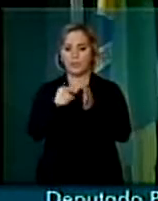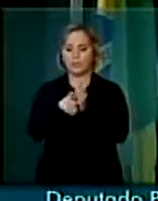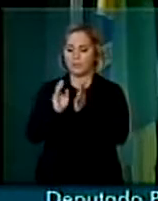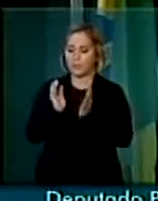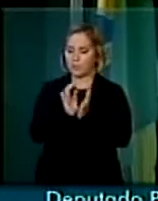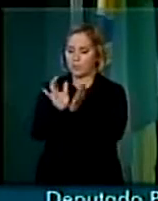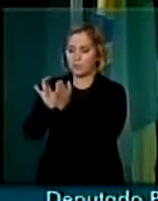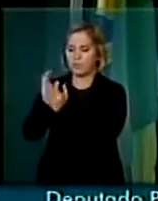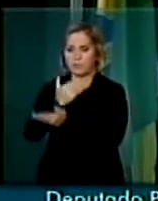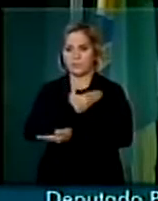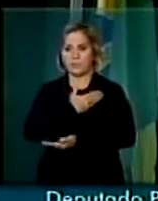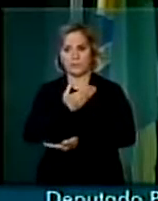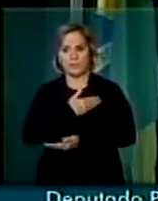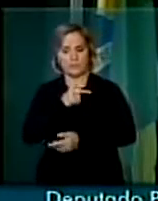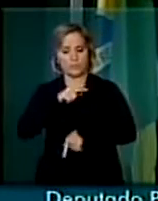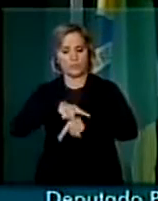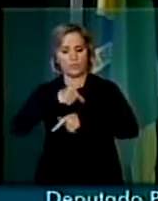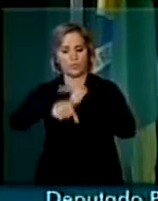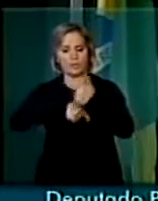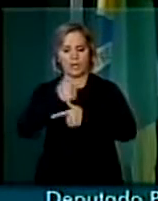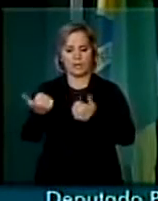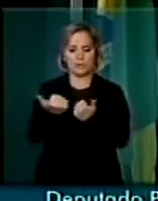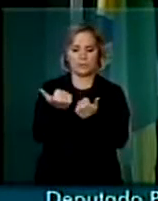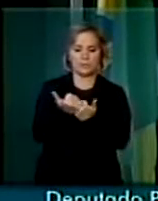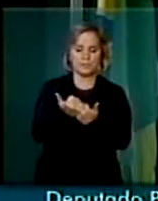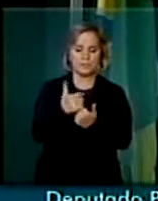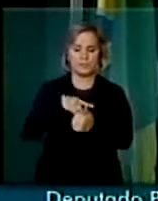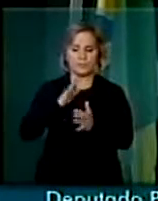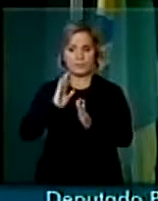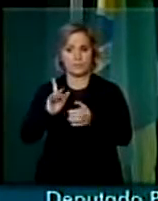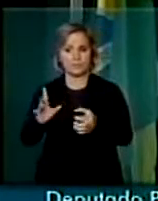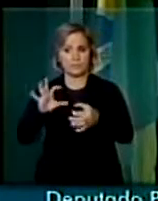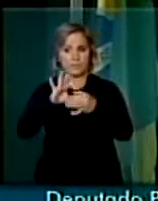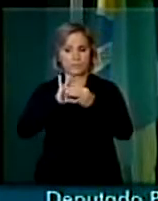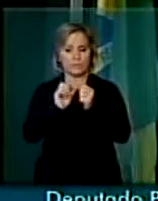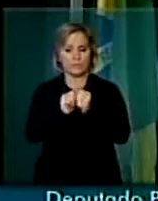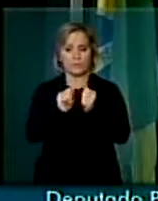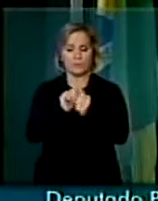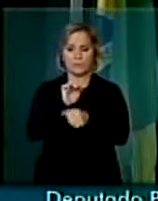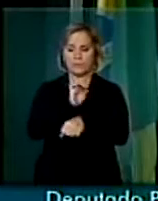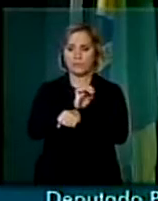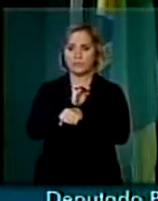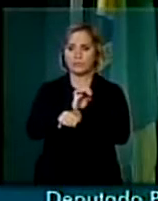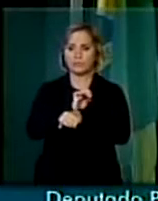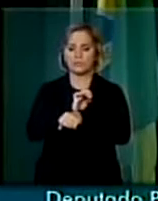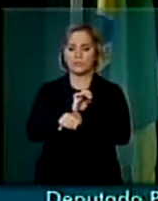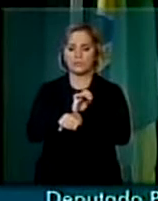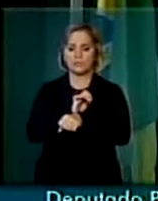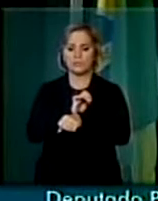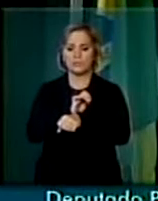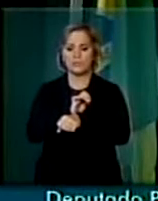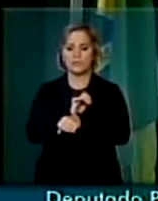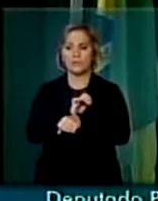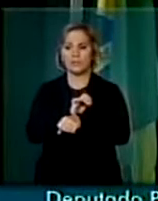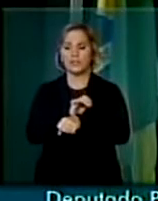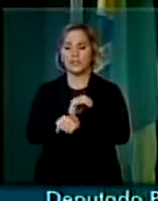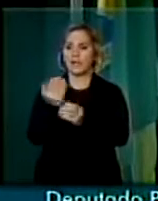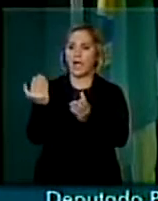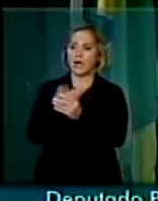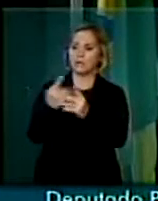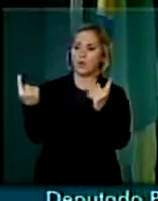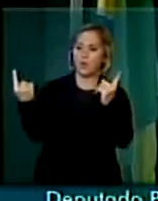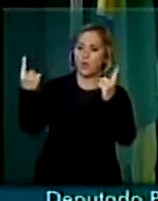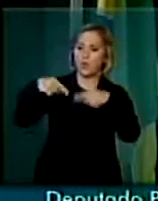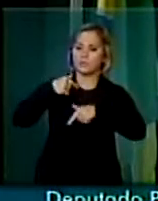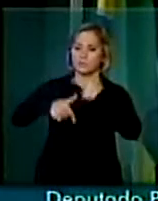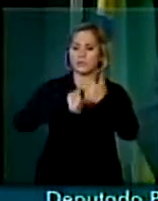colegas quando ele não está em serviço, e ele já tem um vínculo com o Estado que lhe impede de poder mover uma ação trabalhista